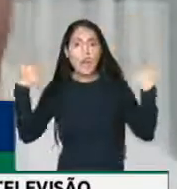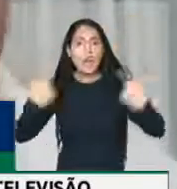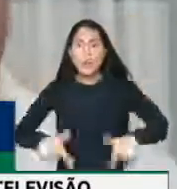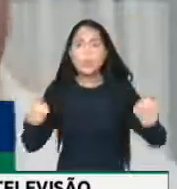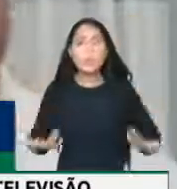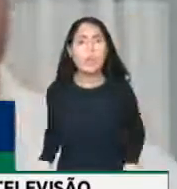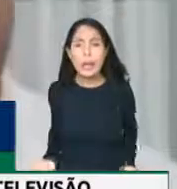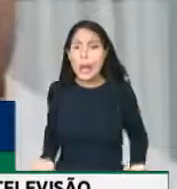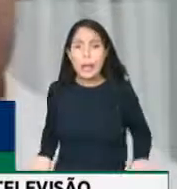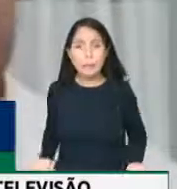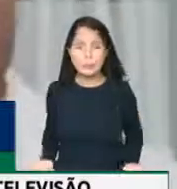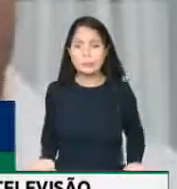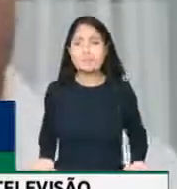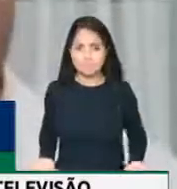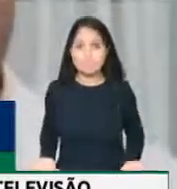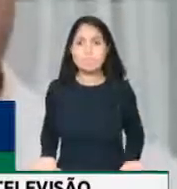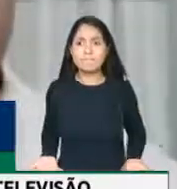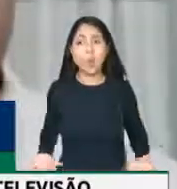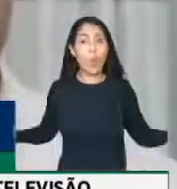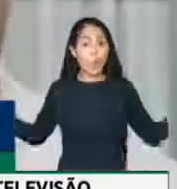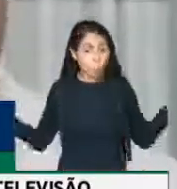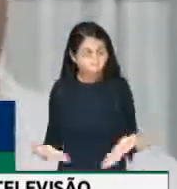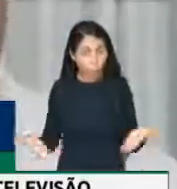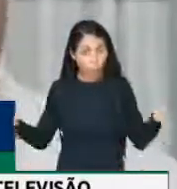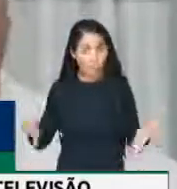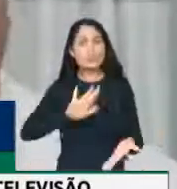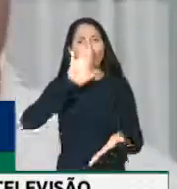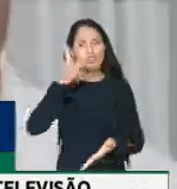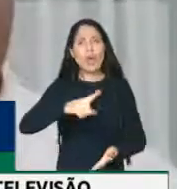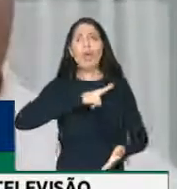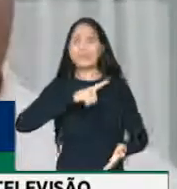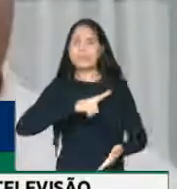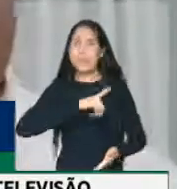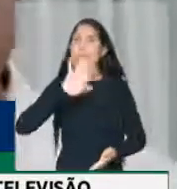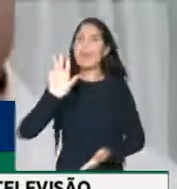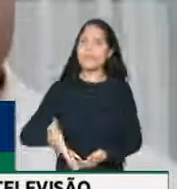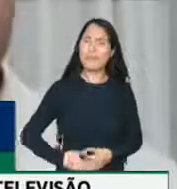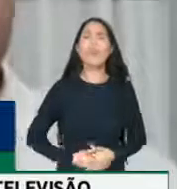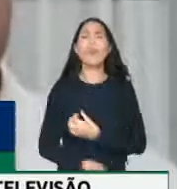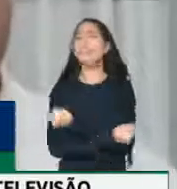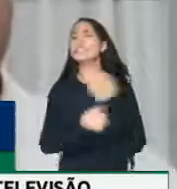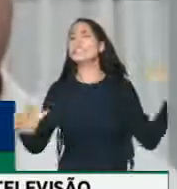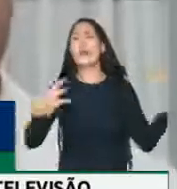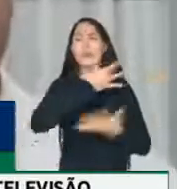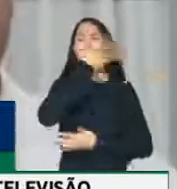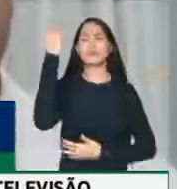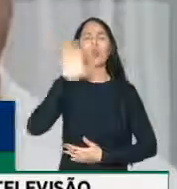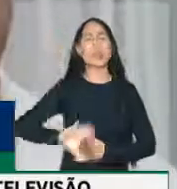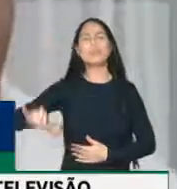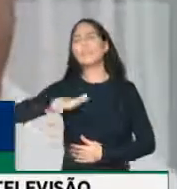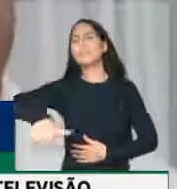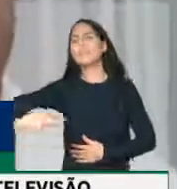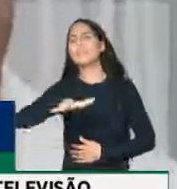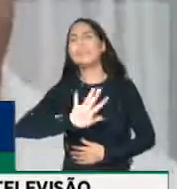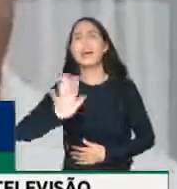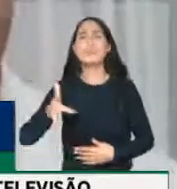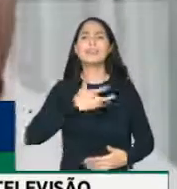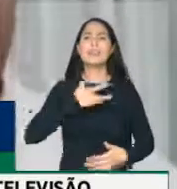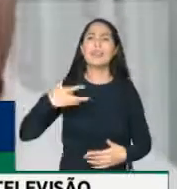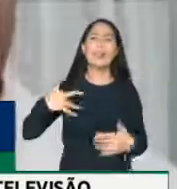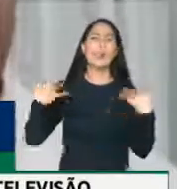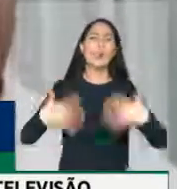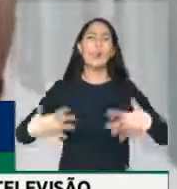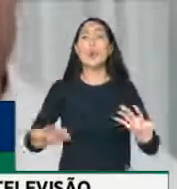já é classificado pela Organização Mundial de Saúde, todos os cientistas da área mostram a dependência aos jogos,